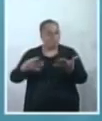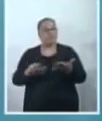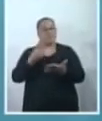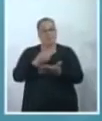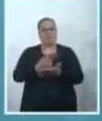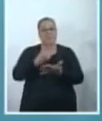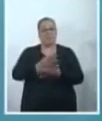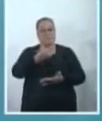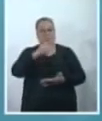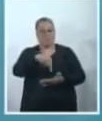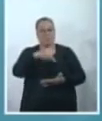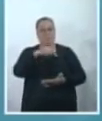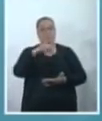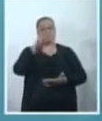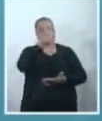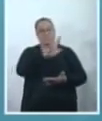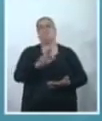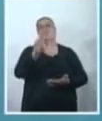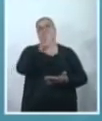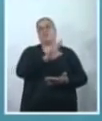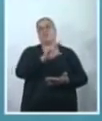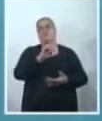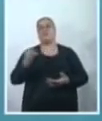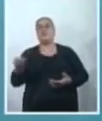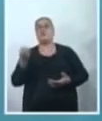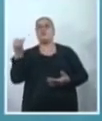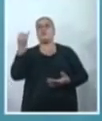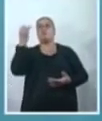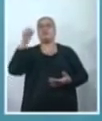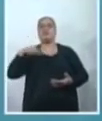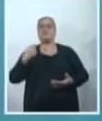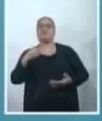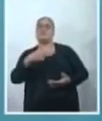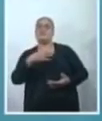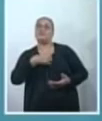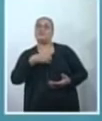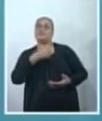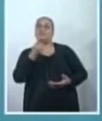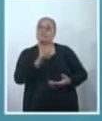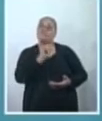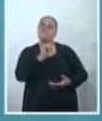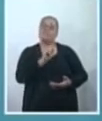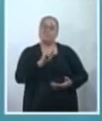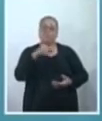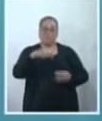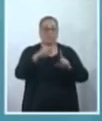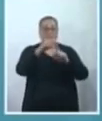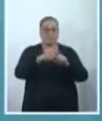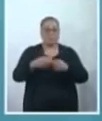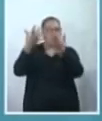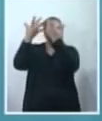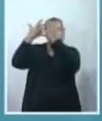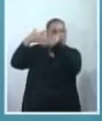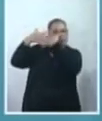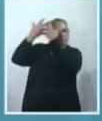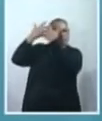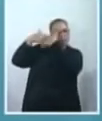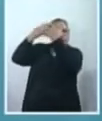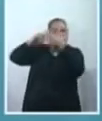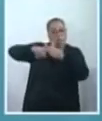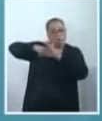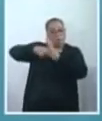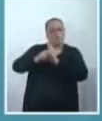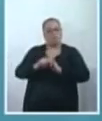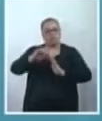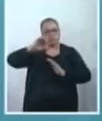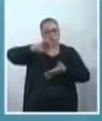da nossa cidade. O importante é que a gente tenha, durante esse mês, reflexões profundas acerca do racismo